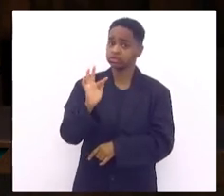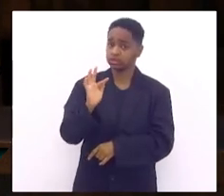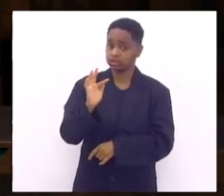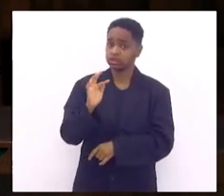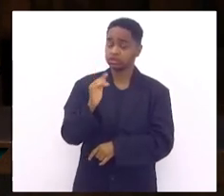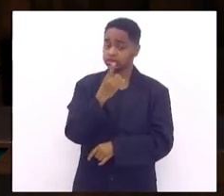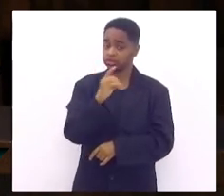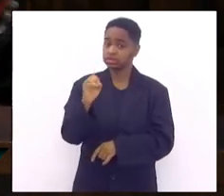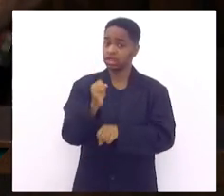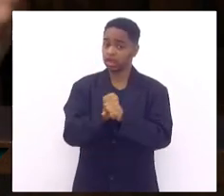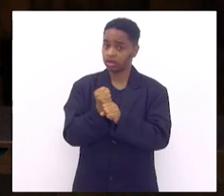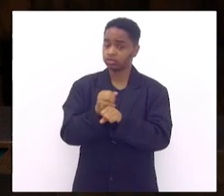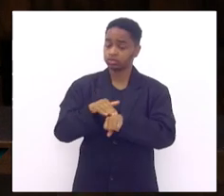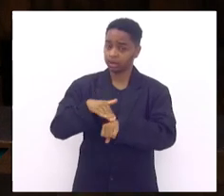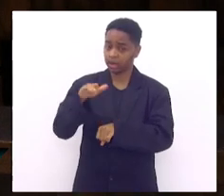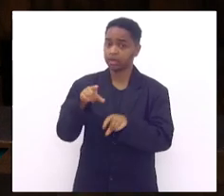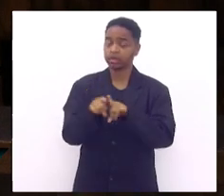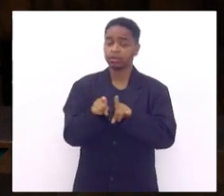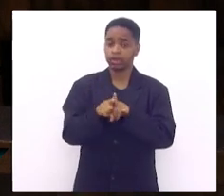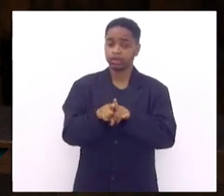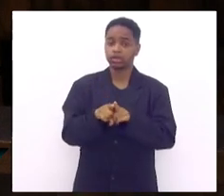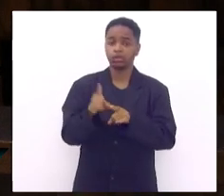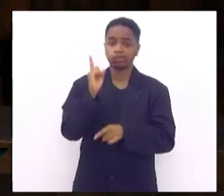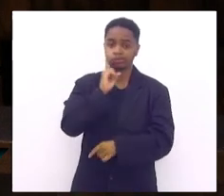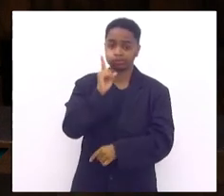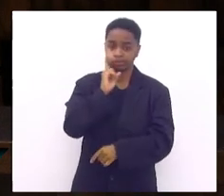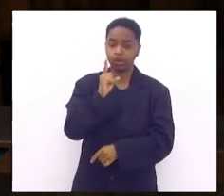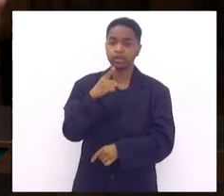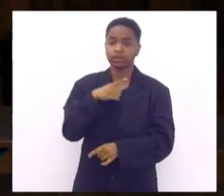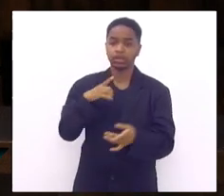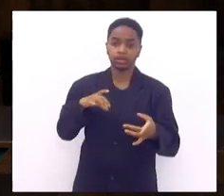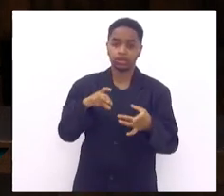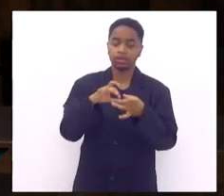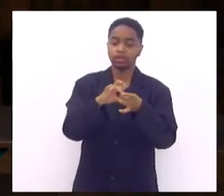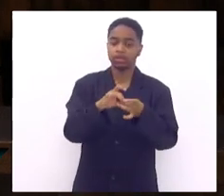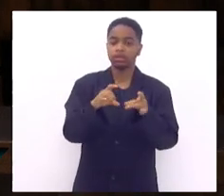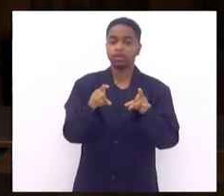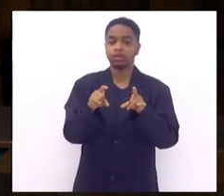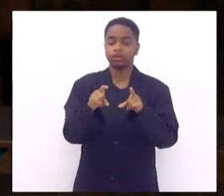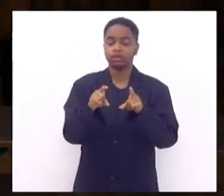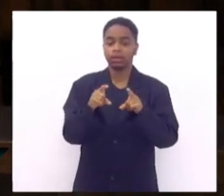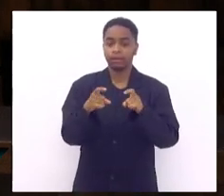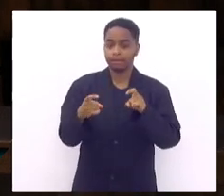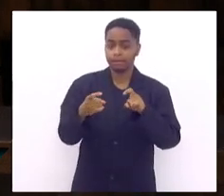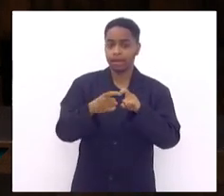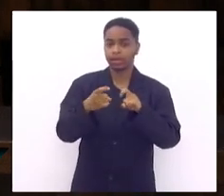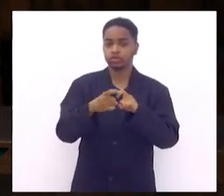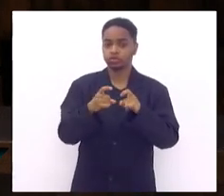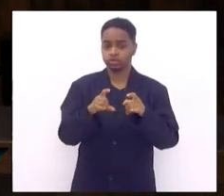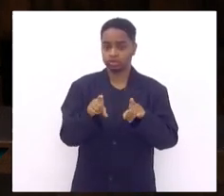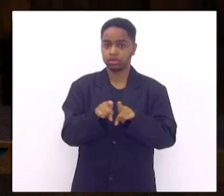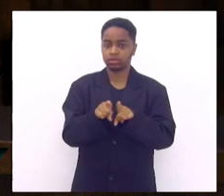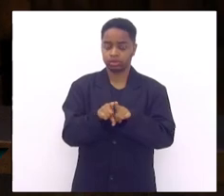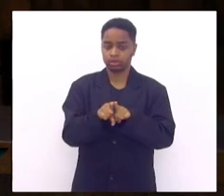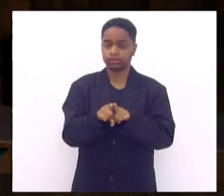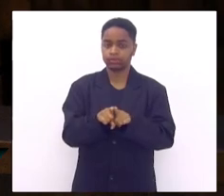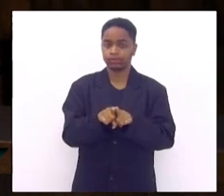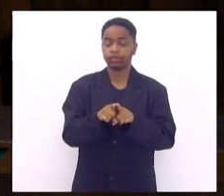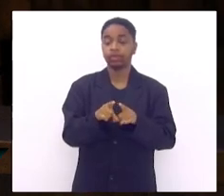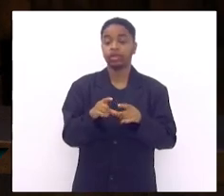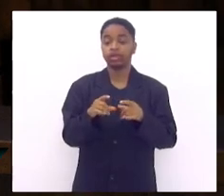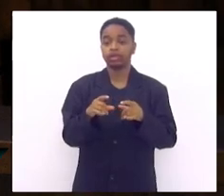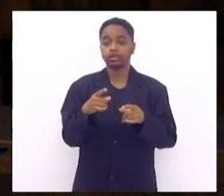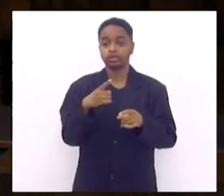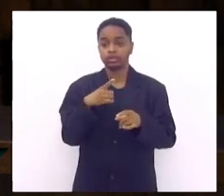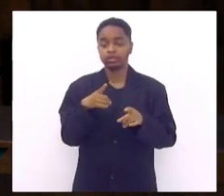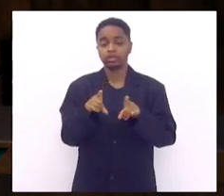nos Estados Unidos é uma qualificação médica de podiatra o qual mantemos convênio com a APA Associação Podiática Americana e com o